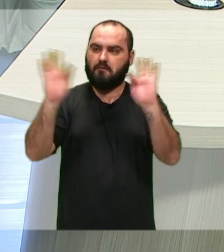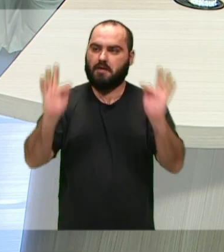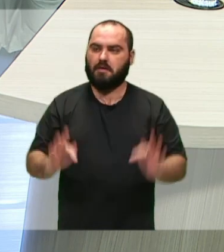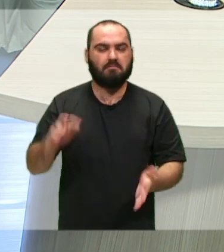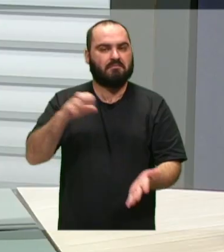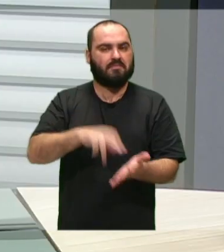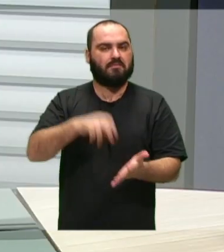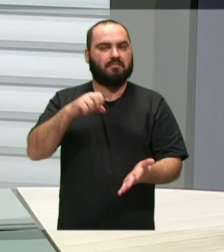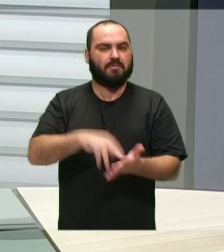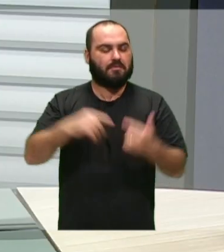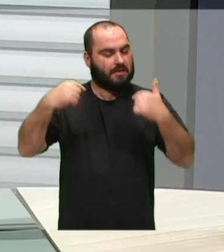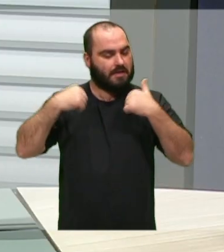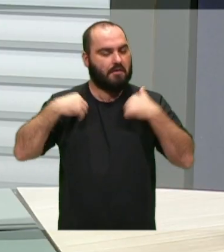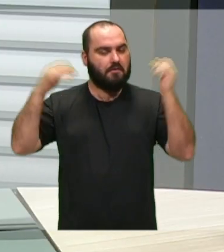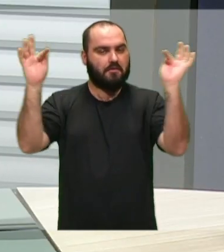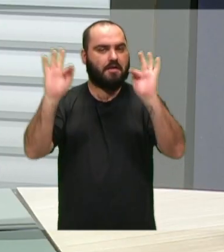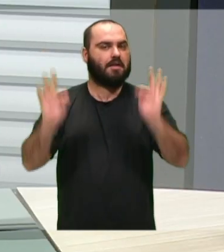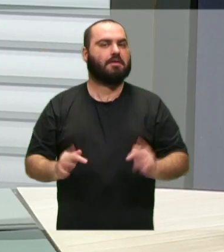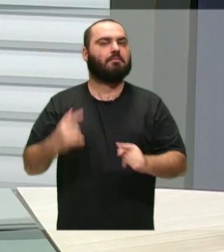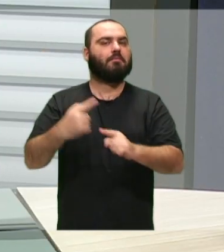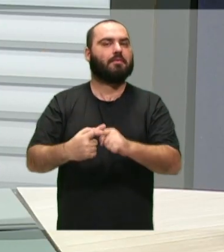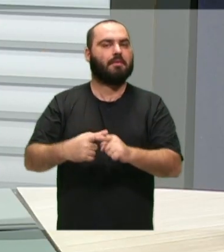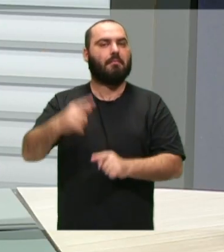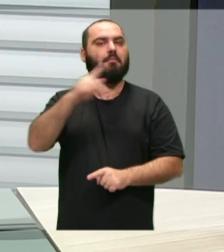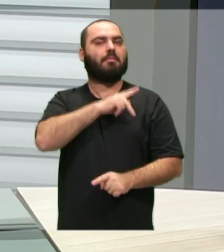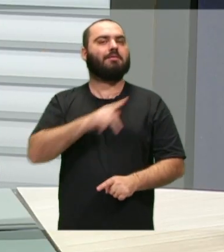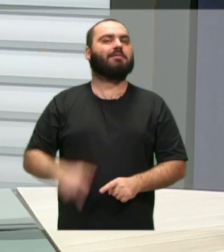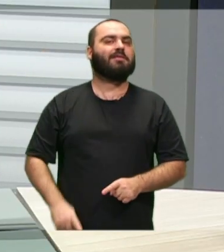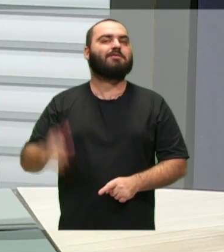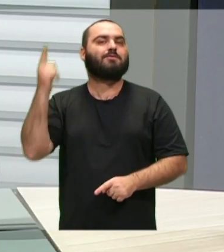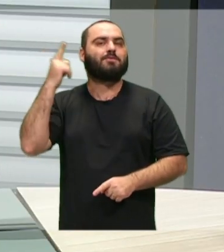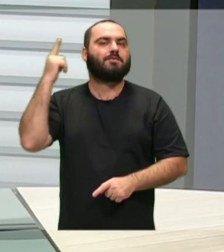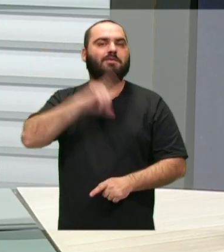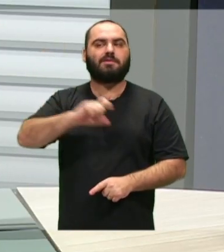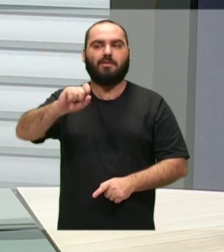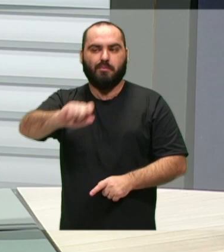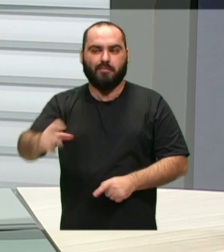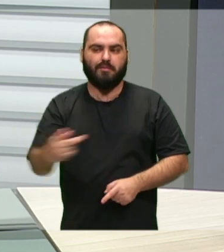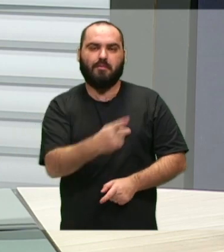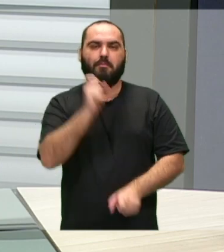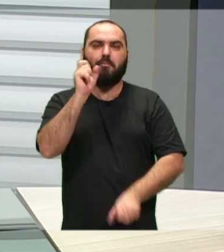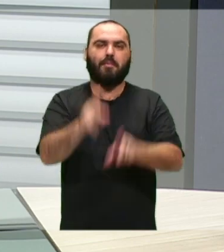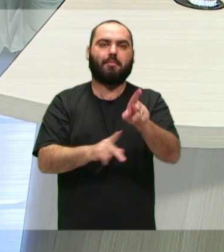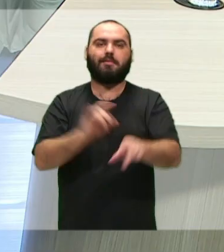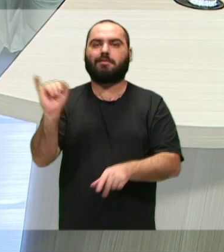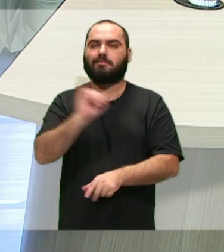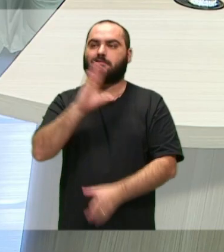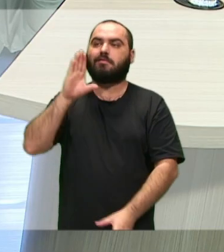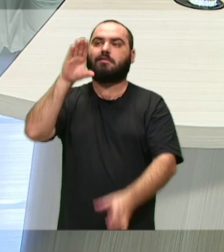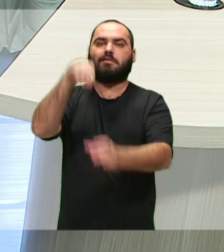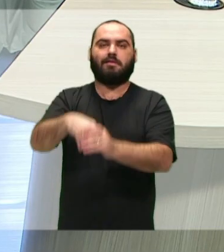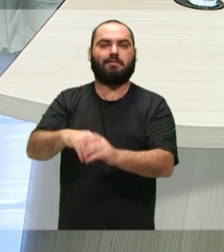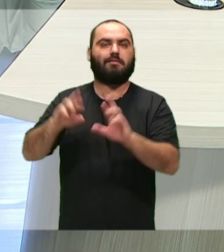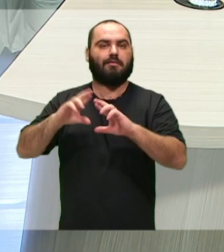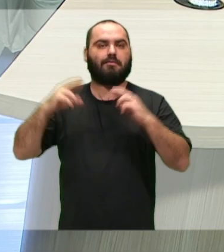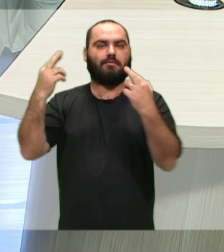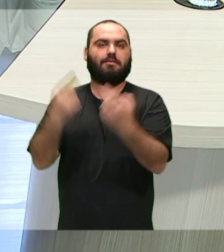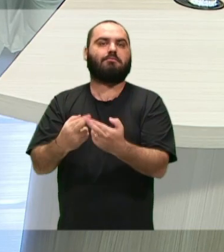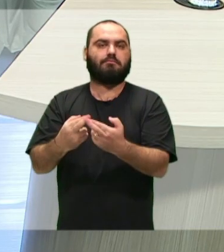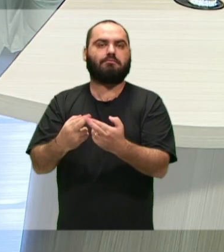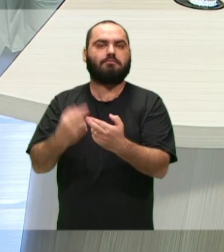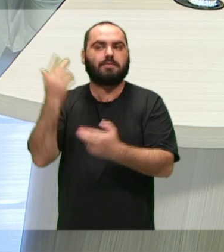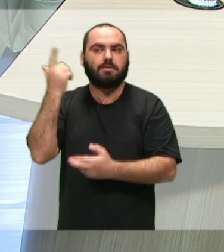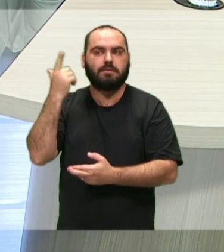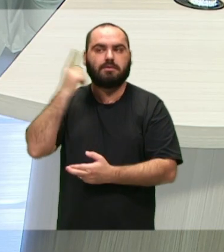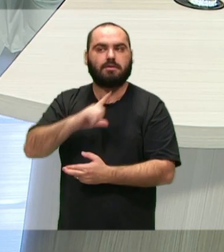a gente ficou muito feliz, enquanto presidente também, de poder oportunizar toda a população de Itajaí a participação na sessão solene, que comemoramos